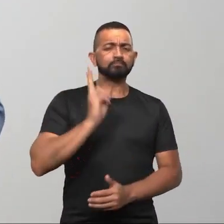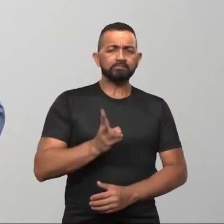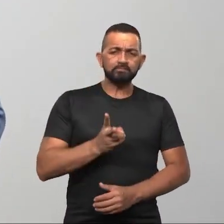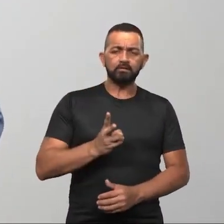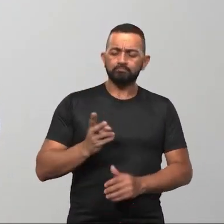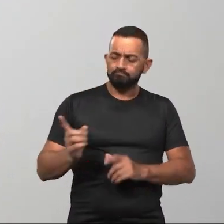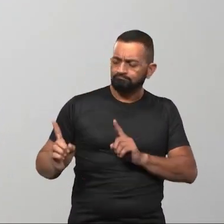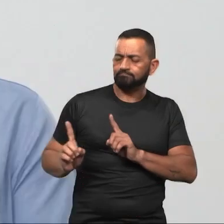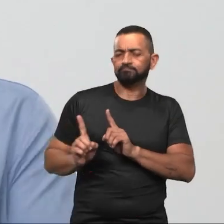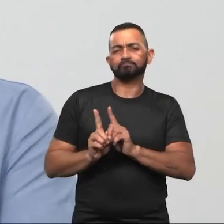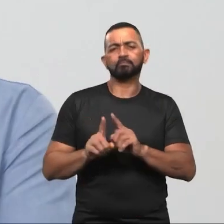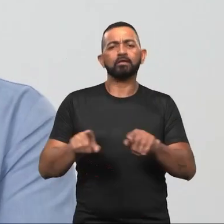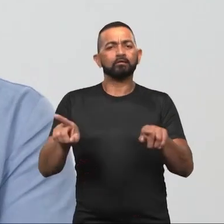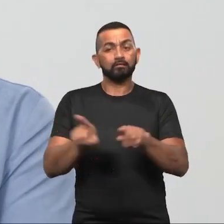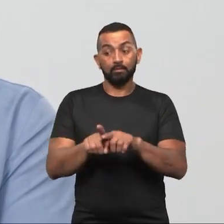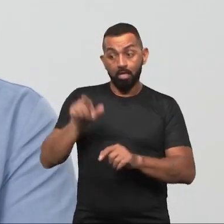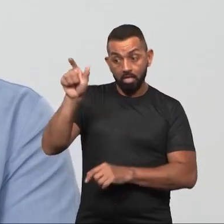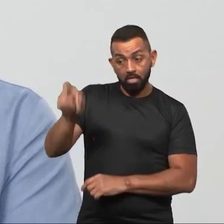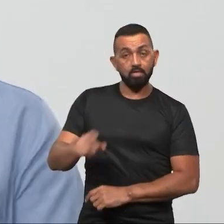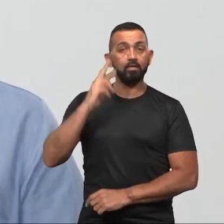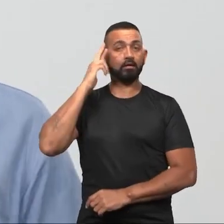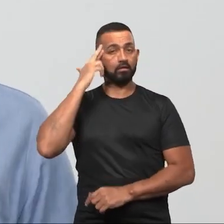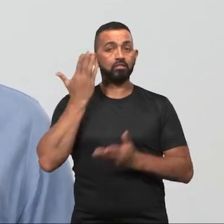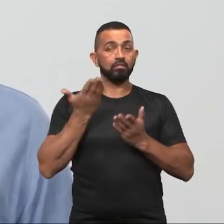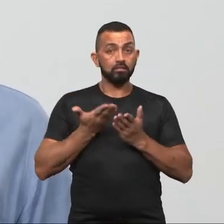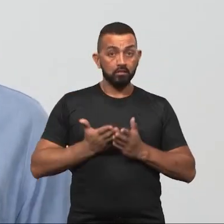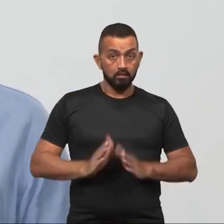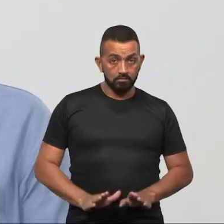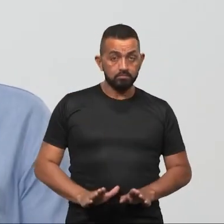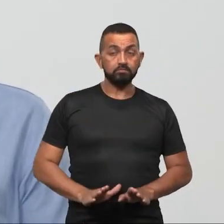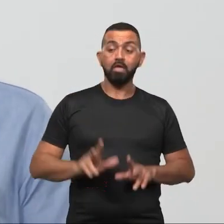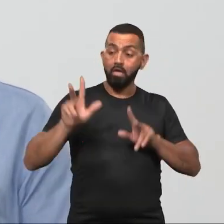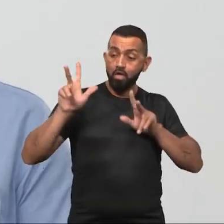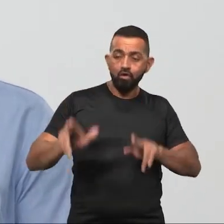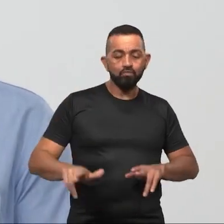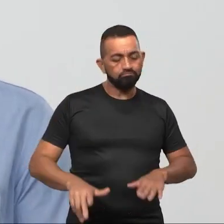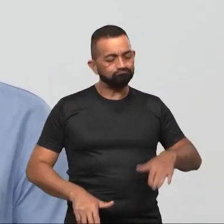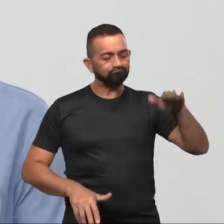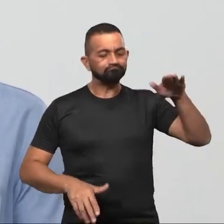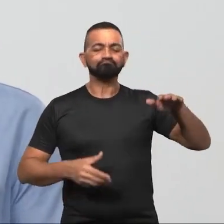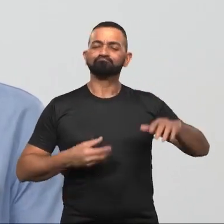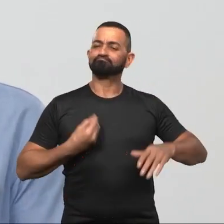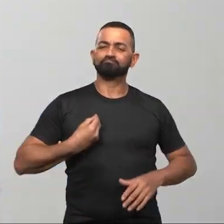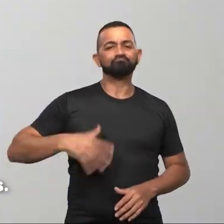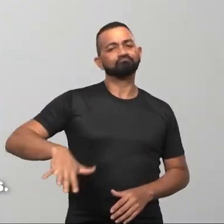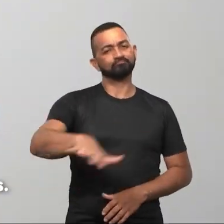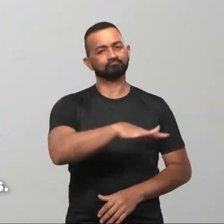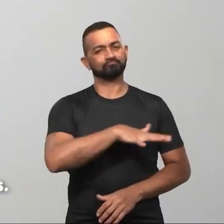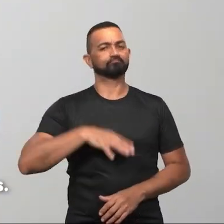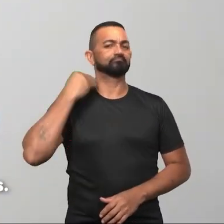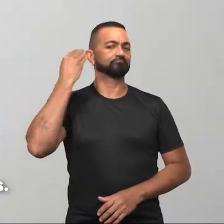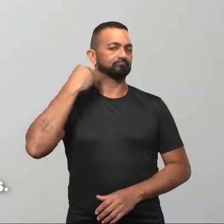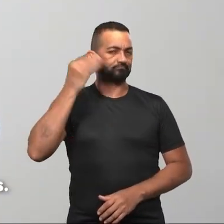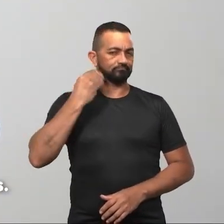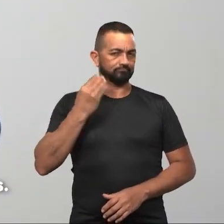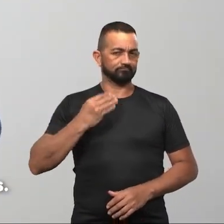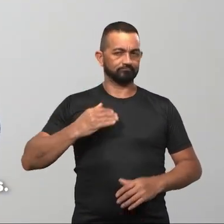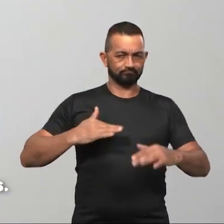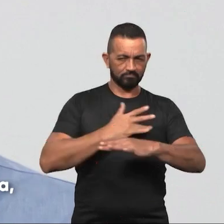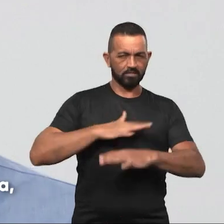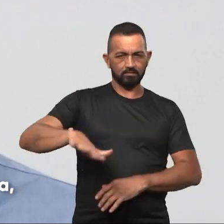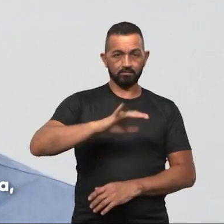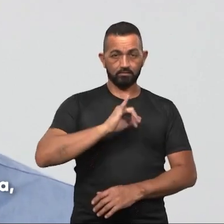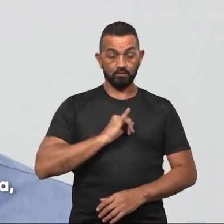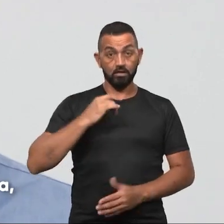Sempre fomos próximos. Da mesma forma que o Rildo, nasci, cresci e vivo em Imperatriz. Conheço a cidade e seus